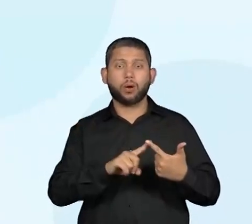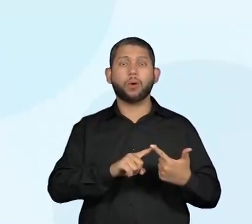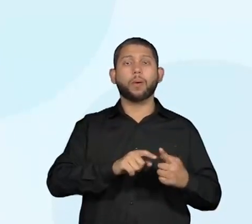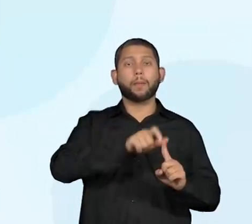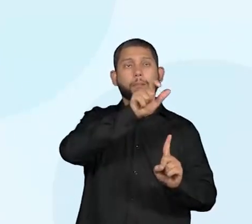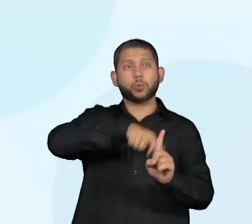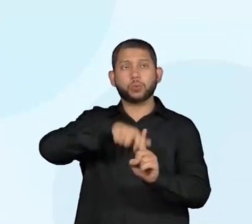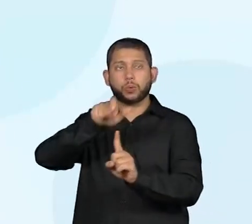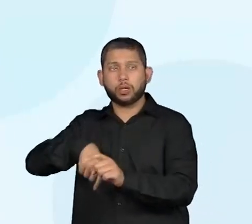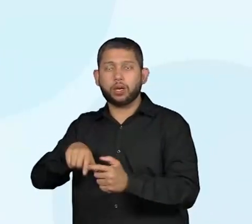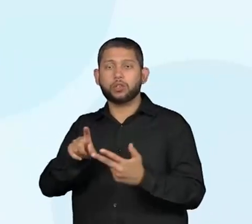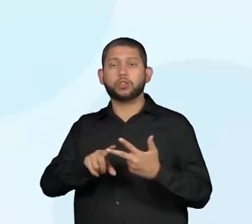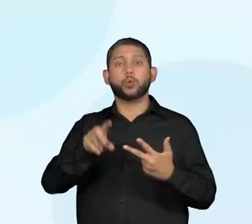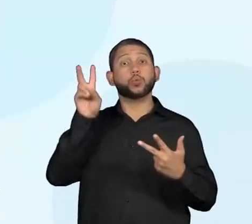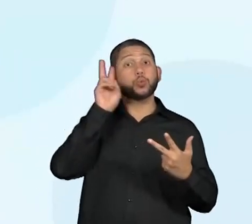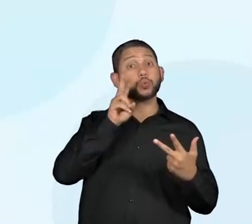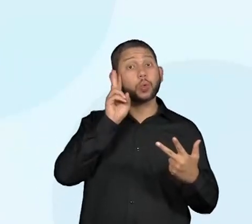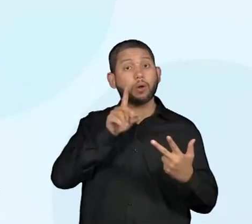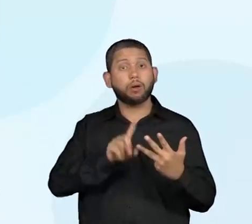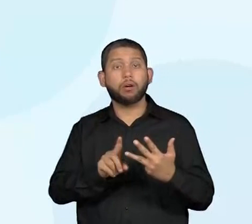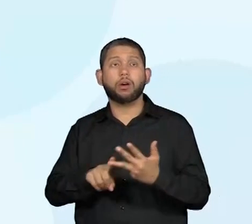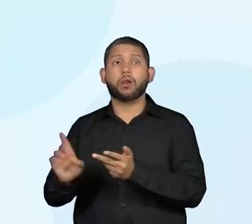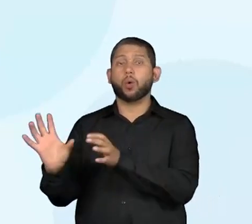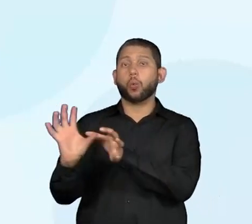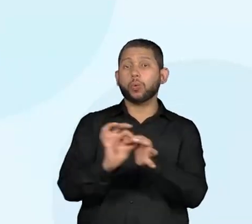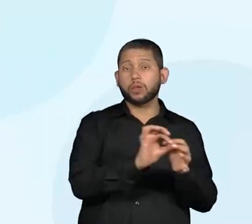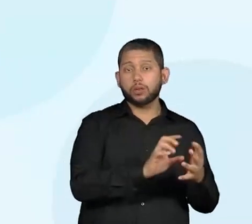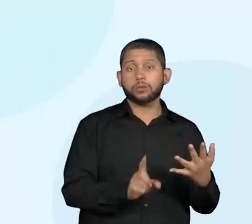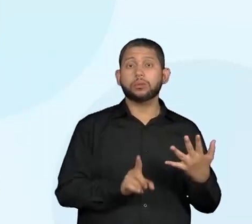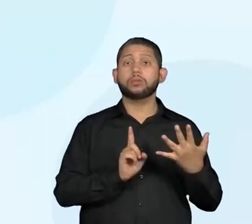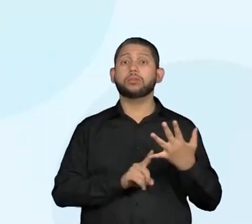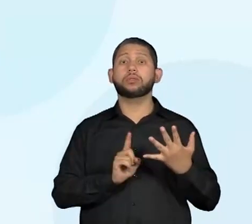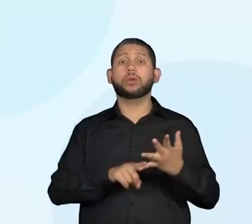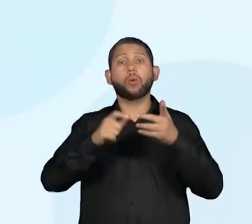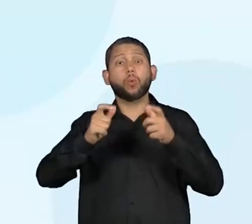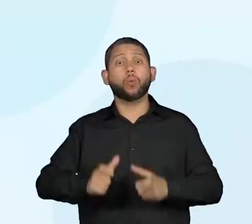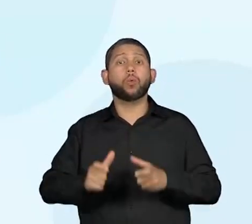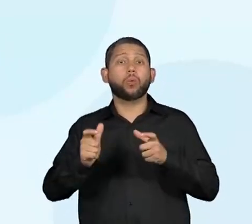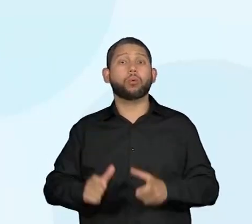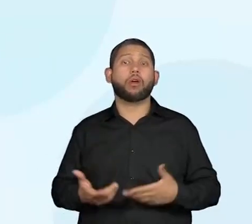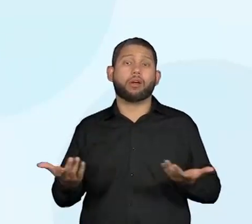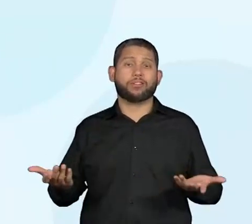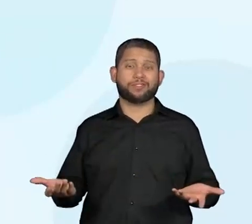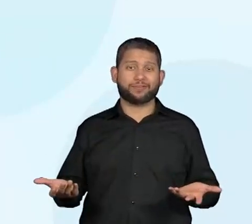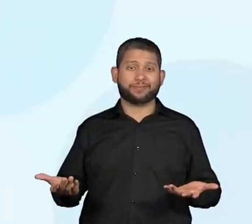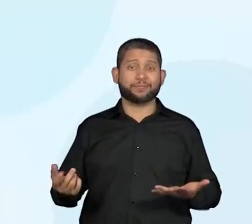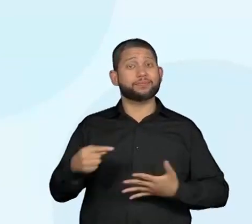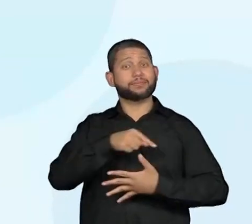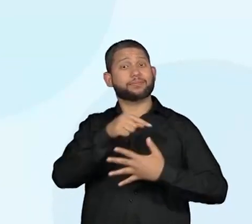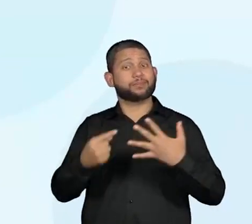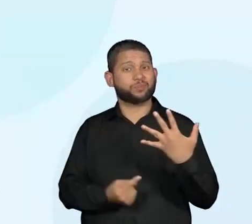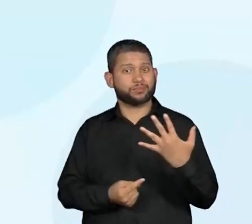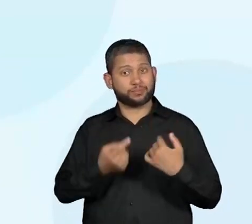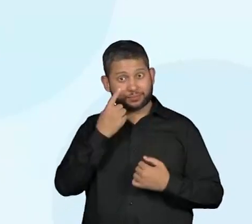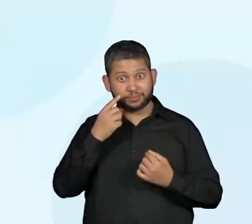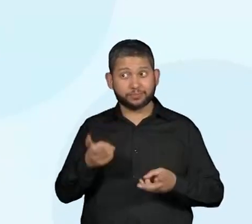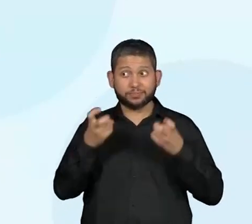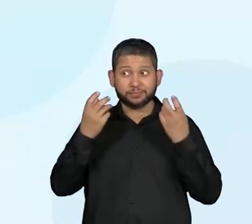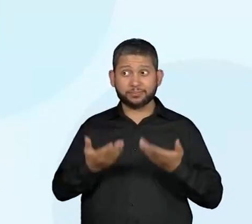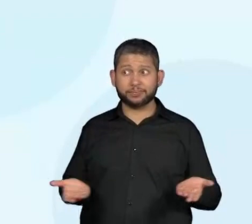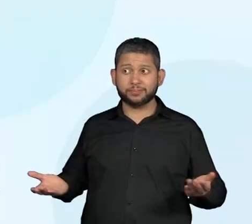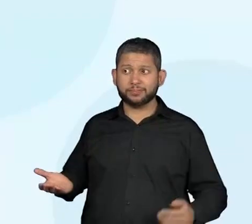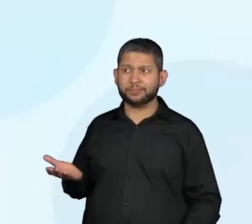história, enredo e o lugar que acontece a história. Então, a gente percebeu tudo isso aí